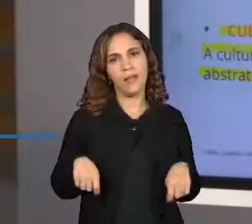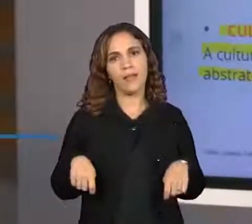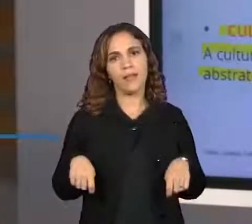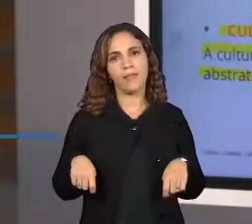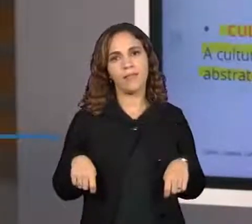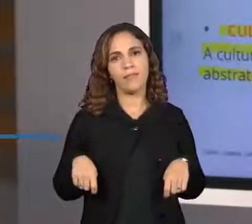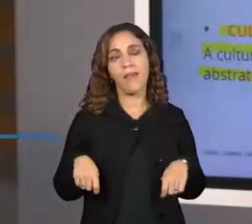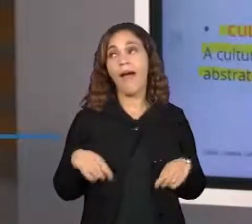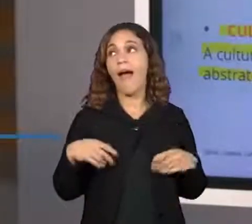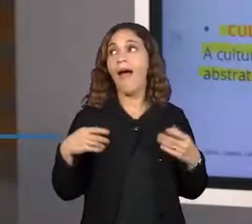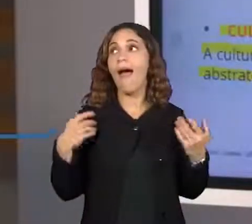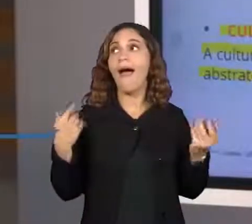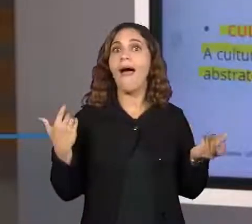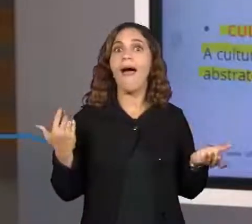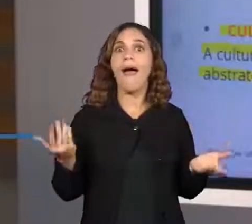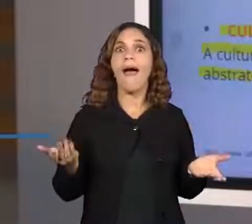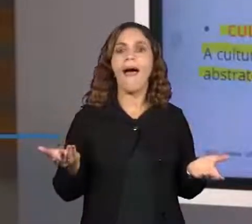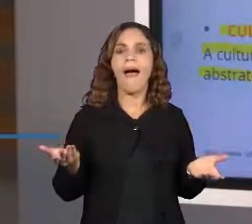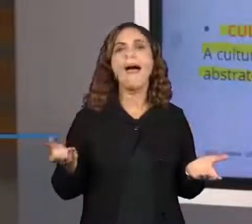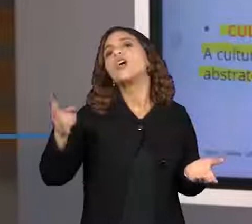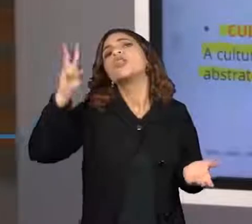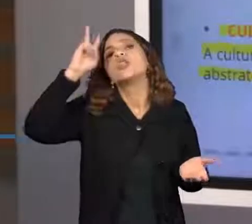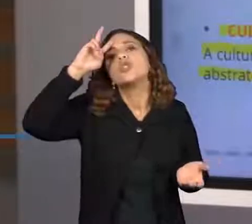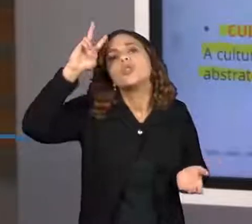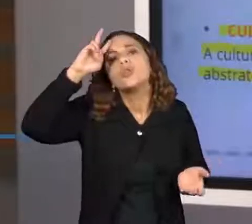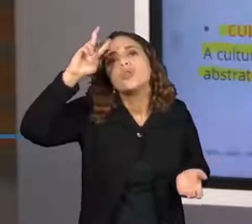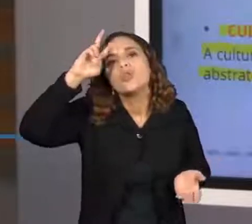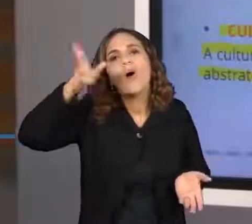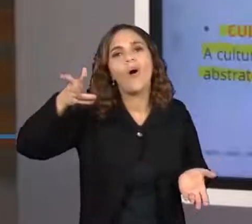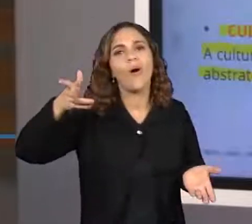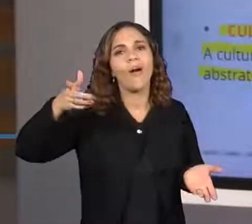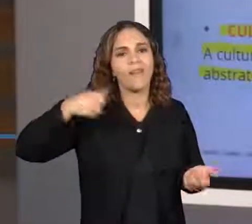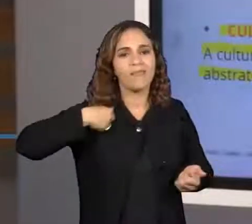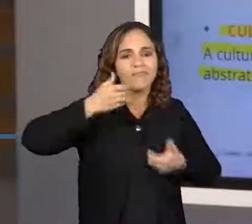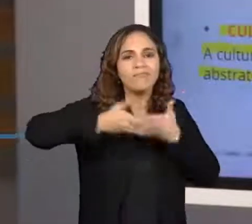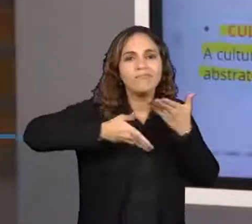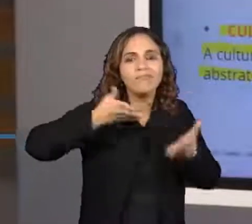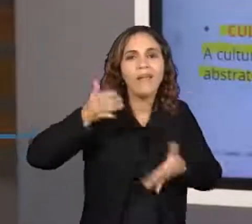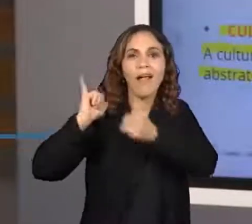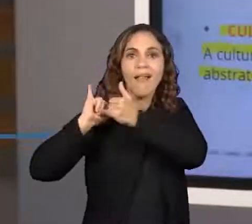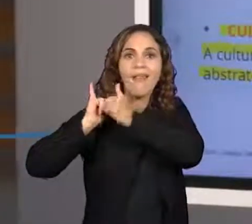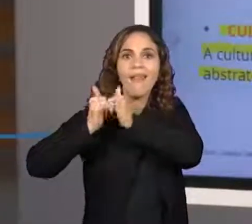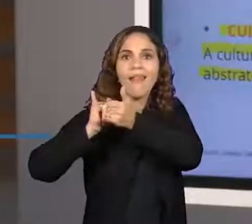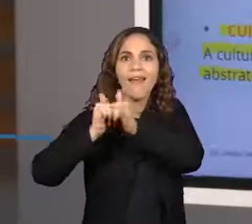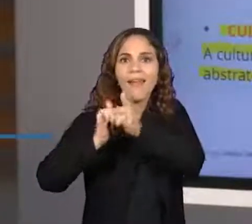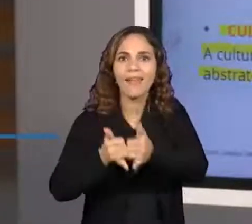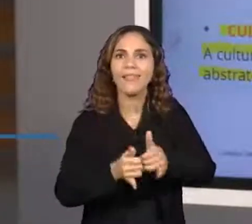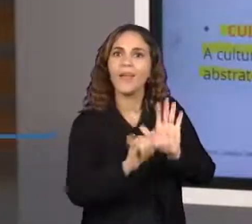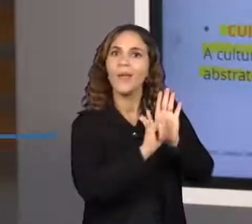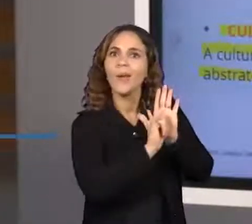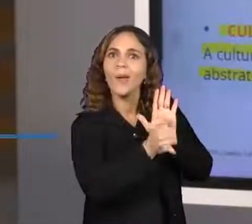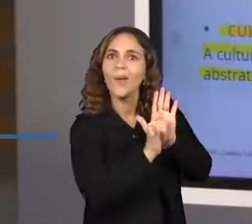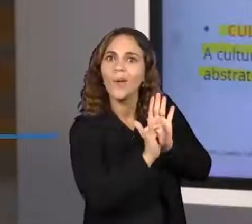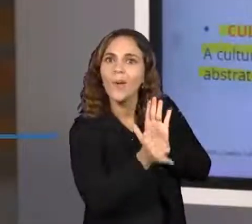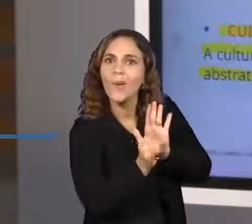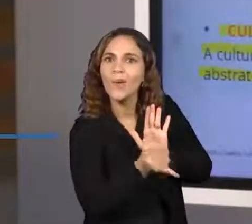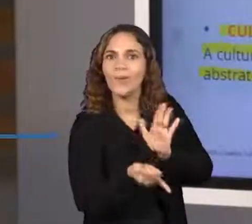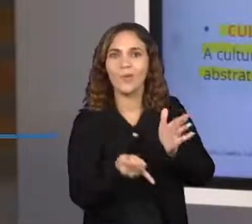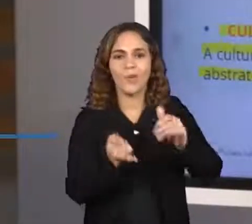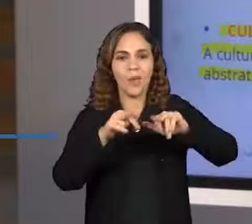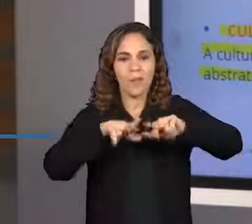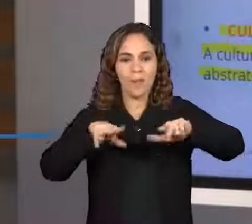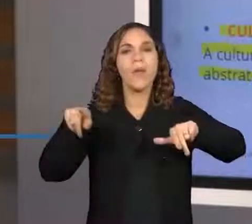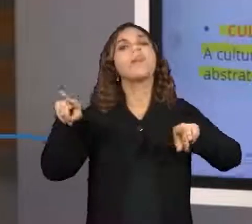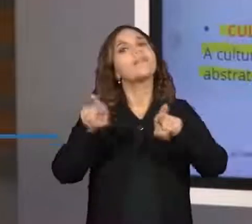Ah, as histórias, lendas, os contos. Também é uma